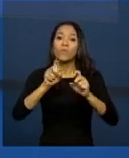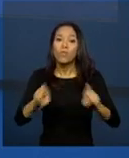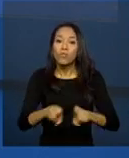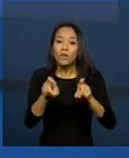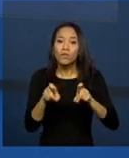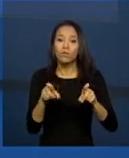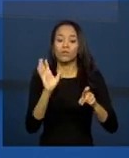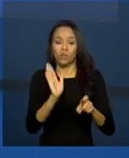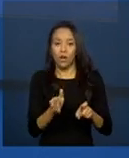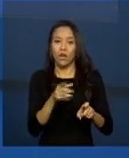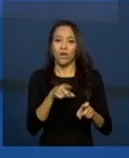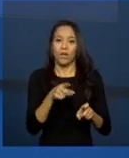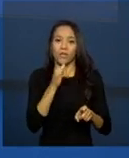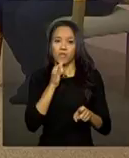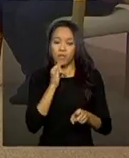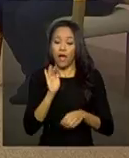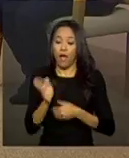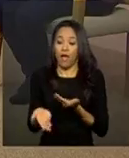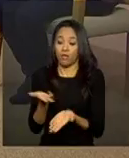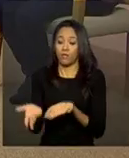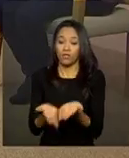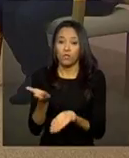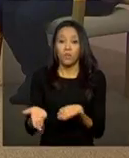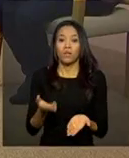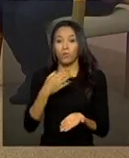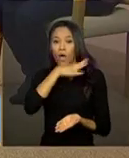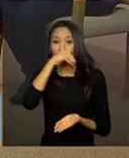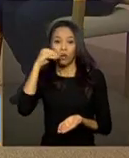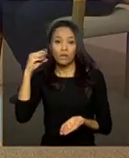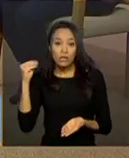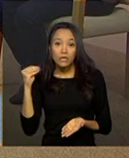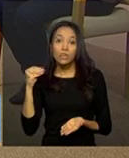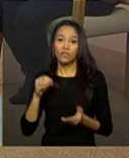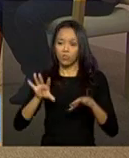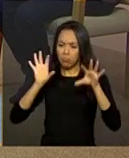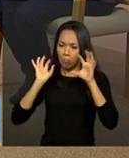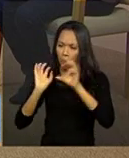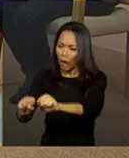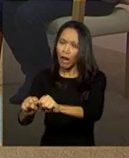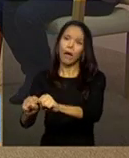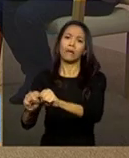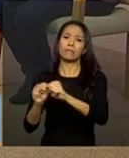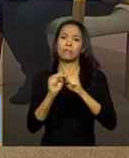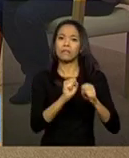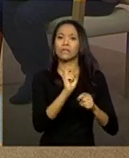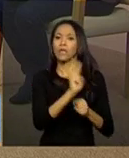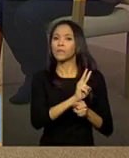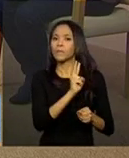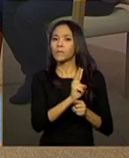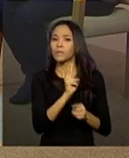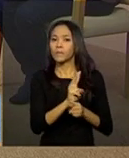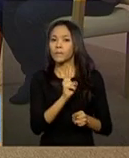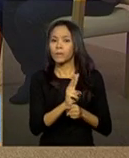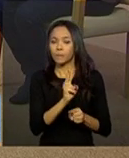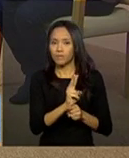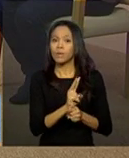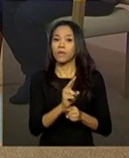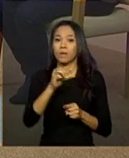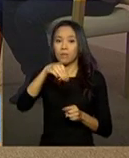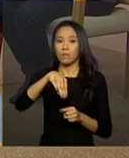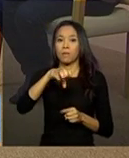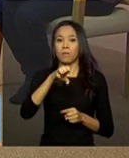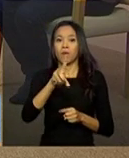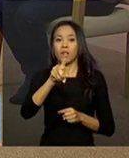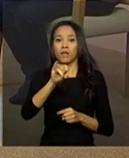aos adolescentes em cumprimento de medida socioeducativa, nós já colocamos lá, então ele já consegue, no prontuário eletrônico,